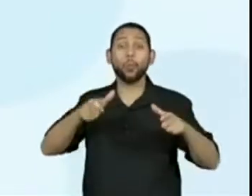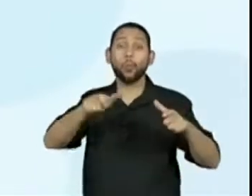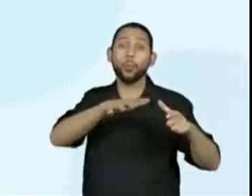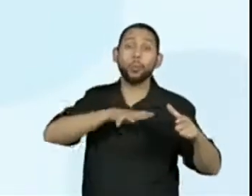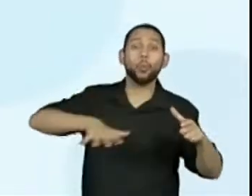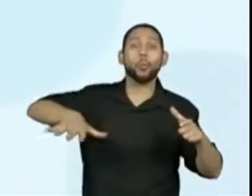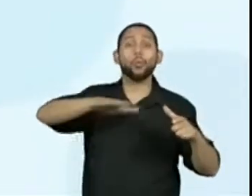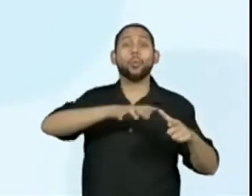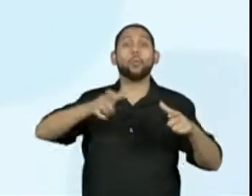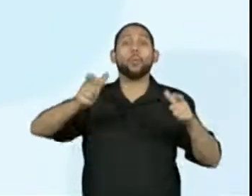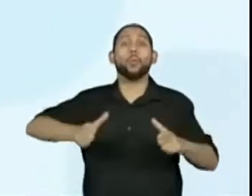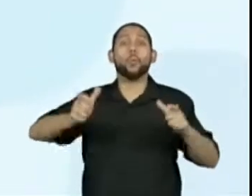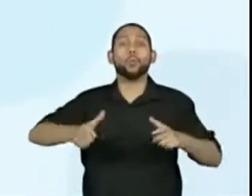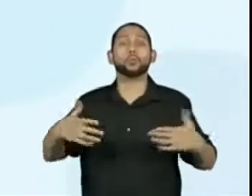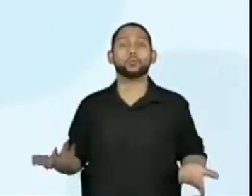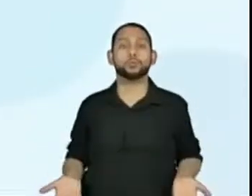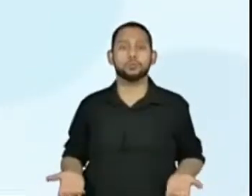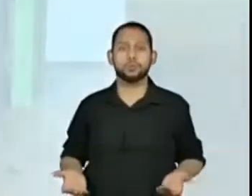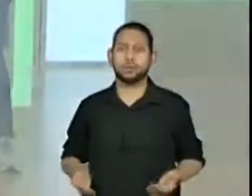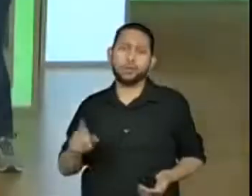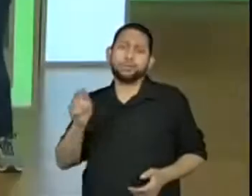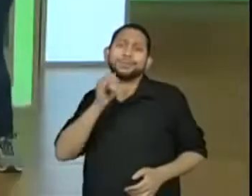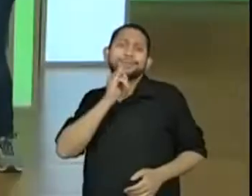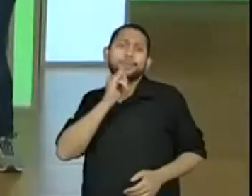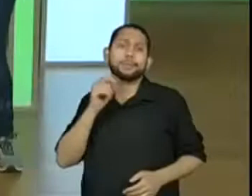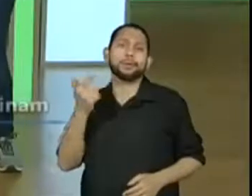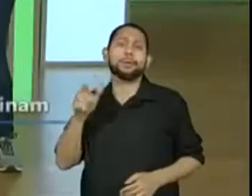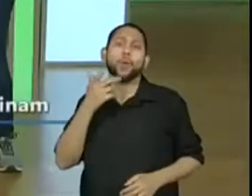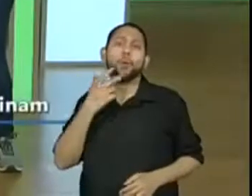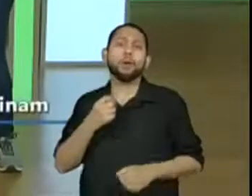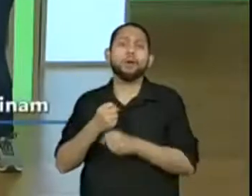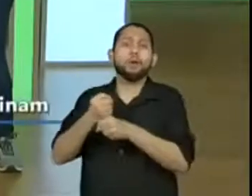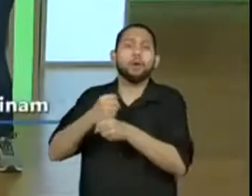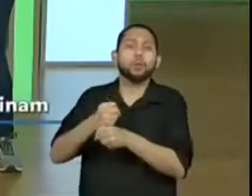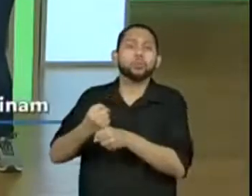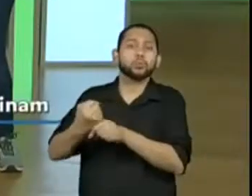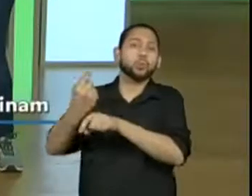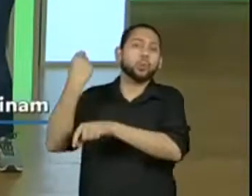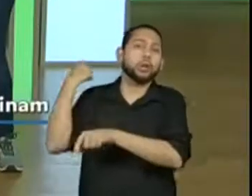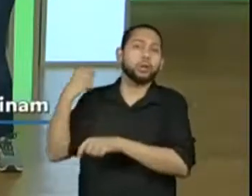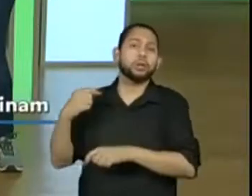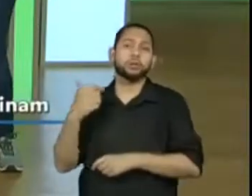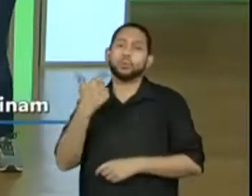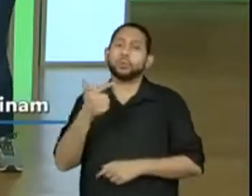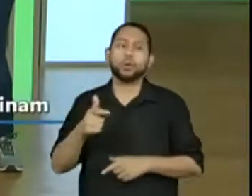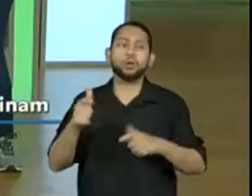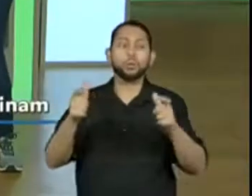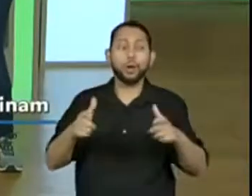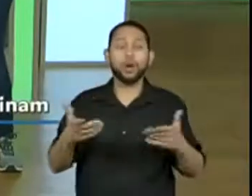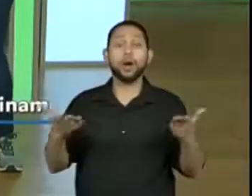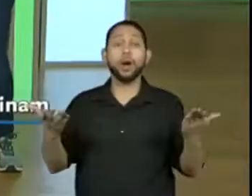geralmente não têm essa marcação de tempo, de local, mas essa é uma fábula que trouxe essa característica. Uma